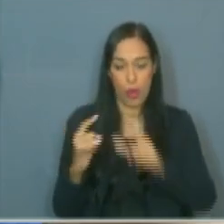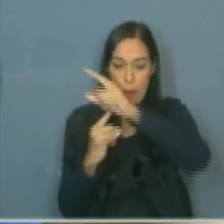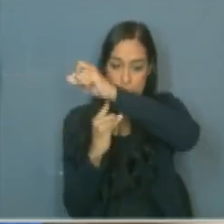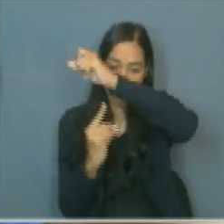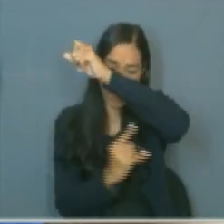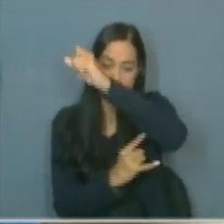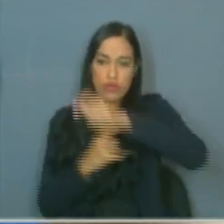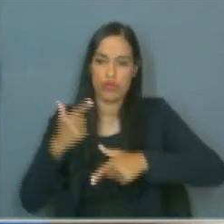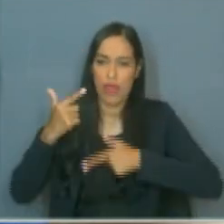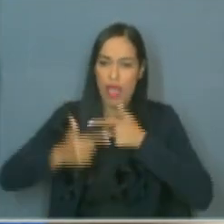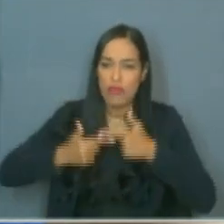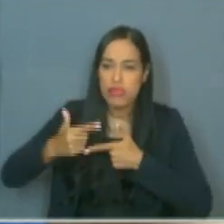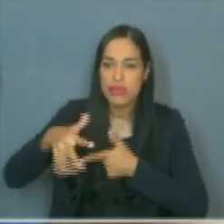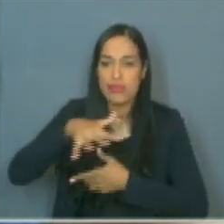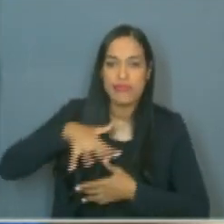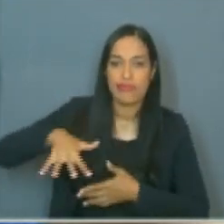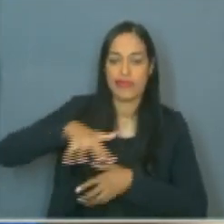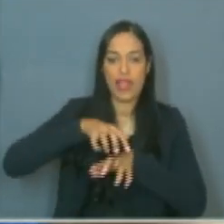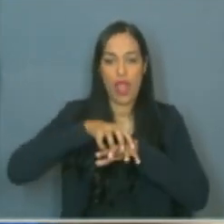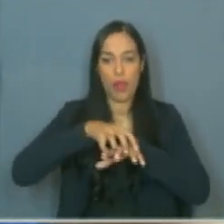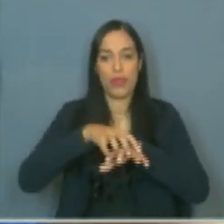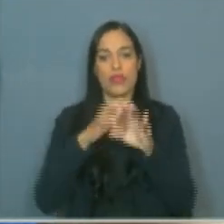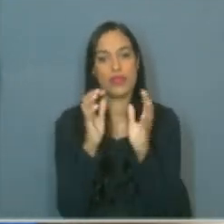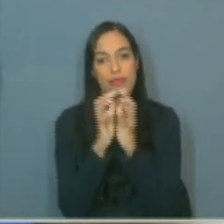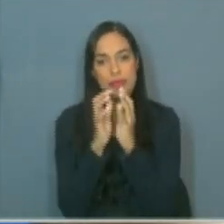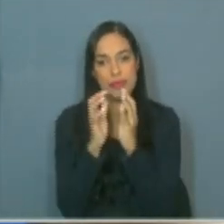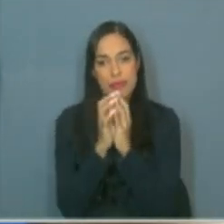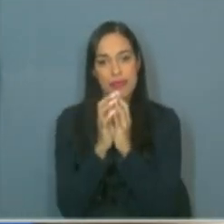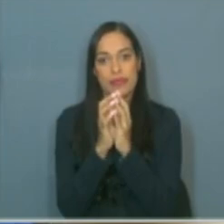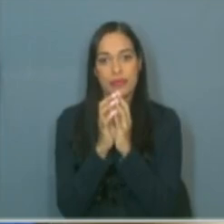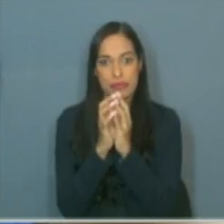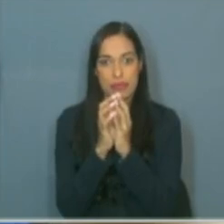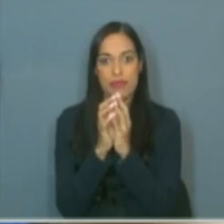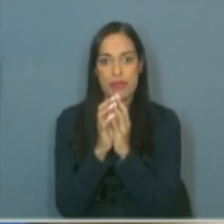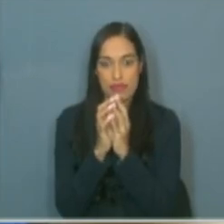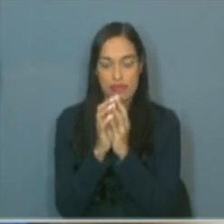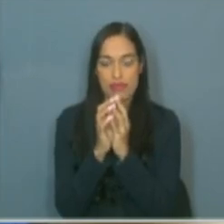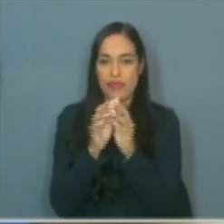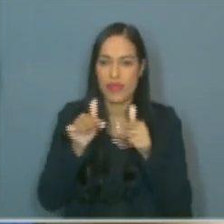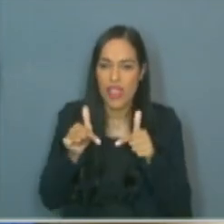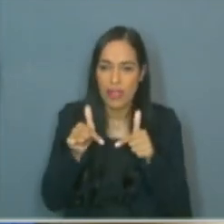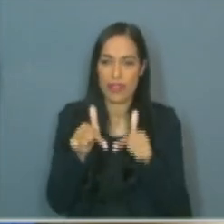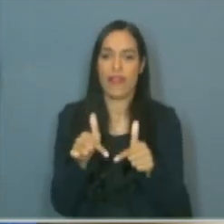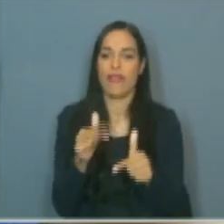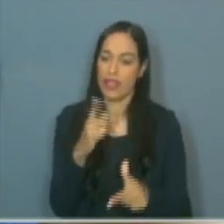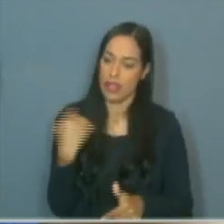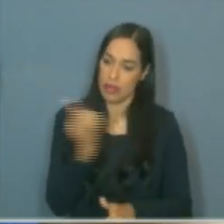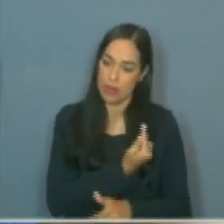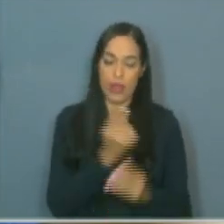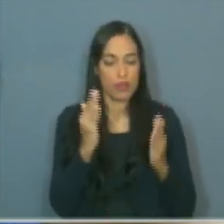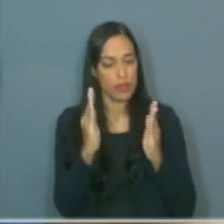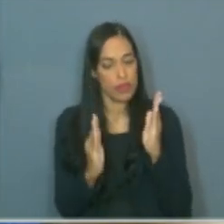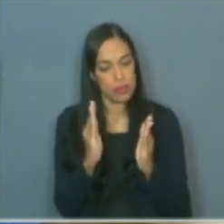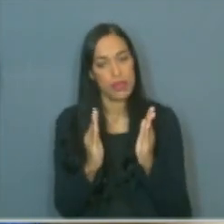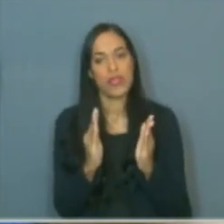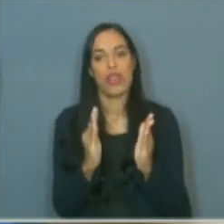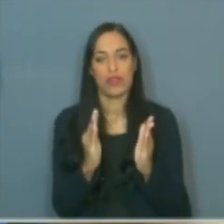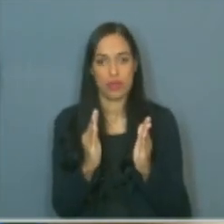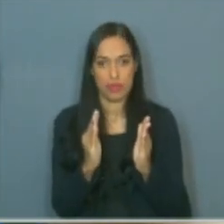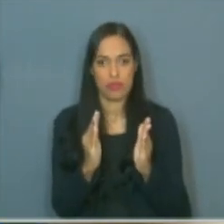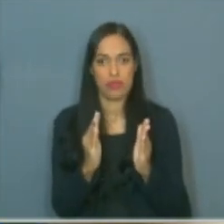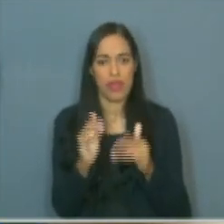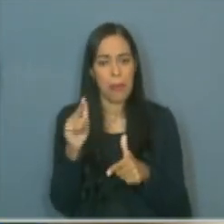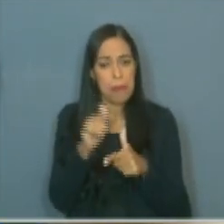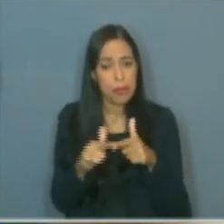otimizar a mobilidade urbana do Recife. Uma das bandeiras do nosso mandato. Ao enfrentar o